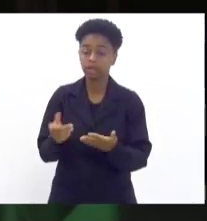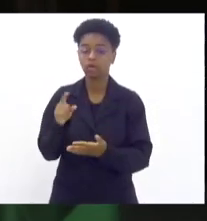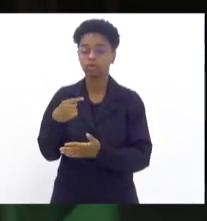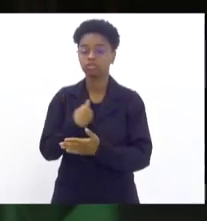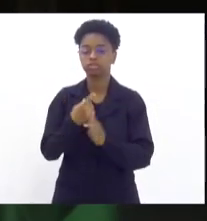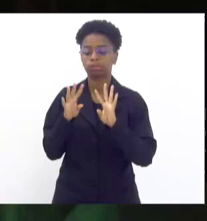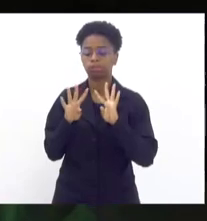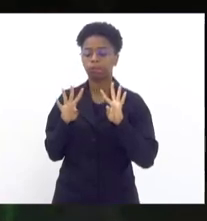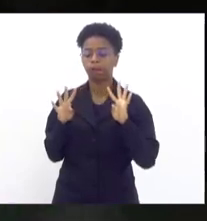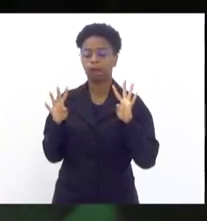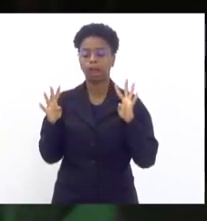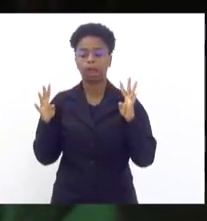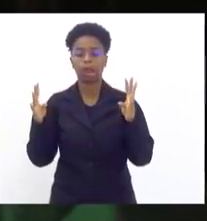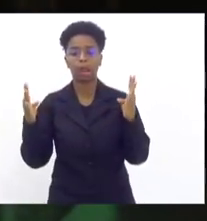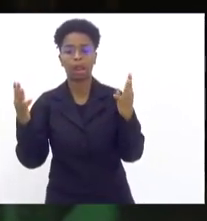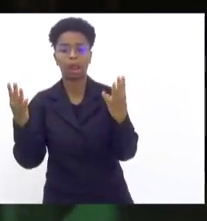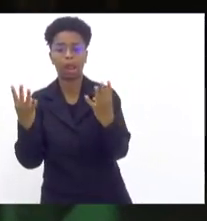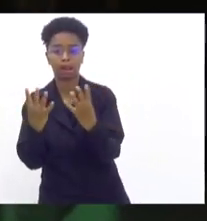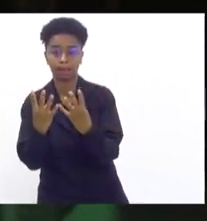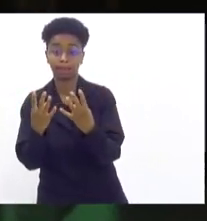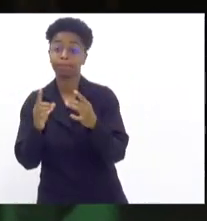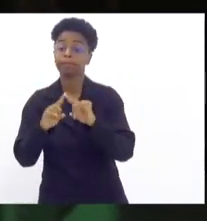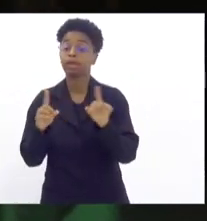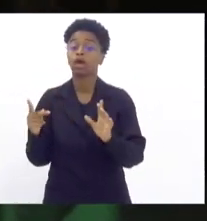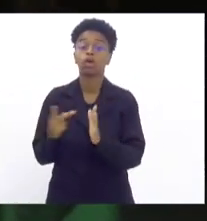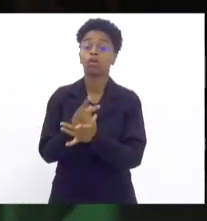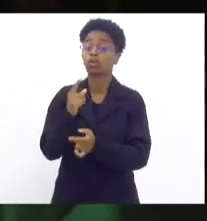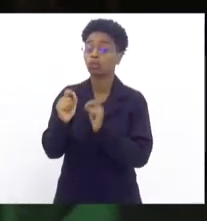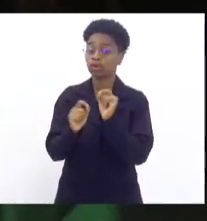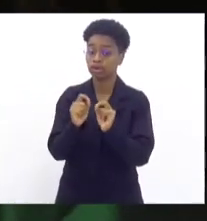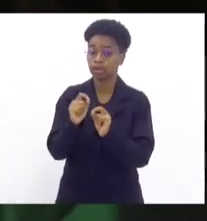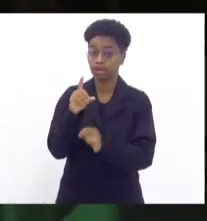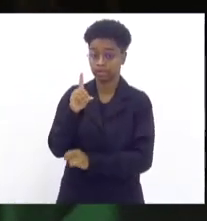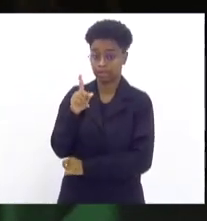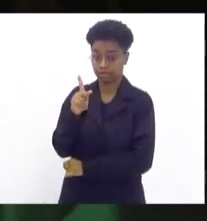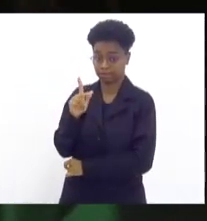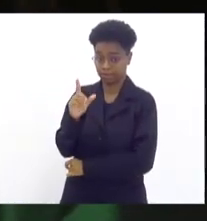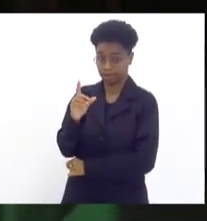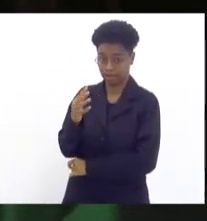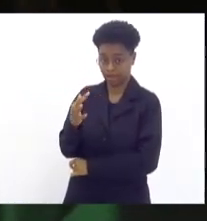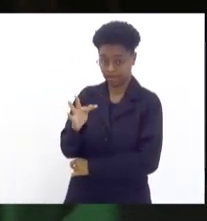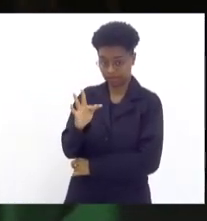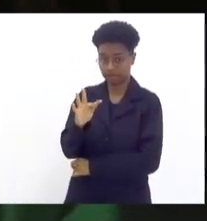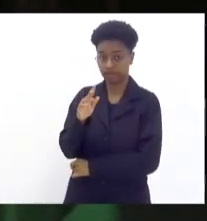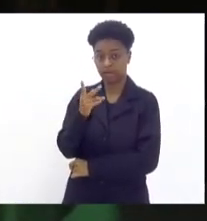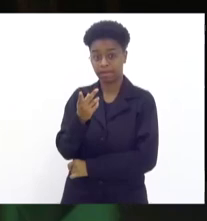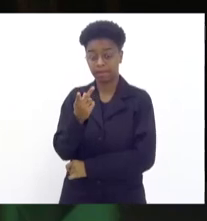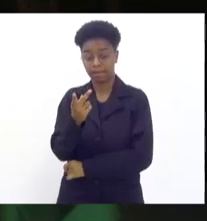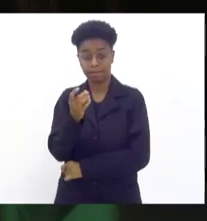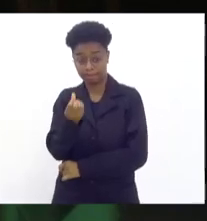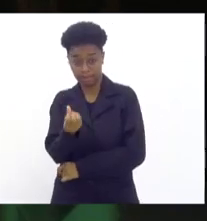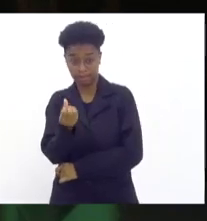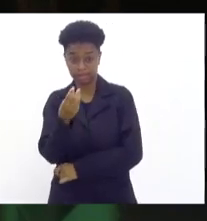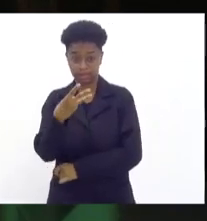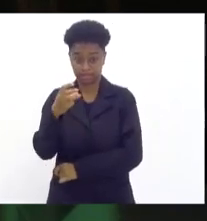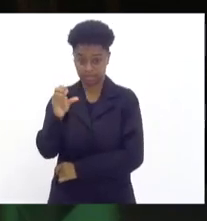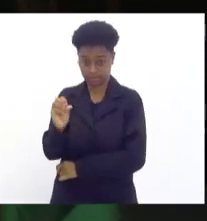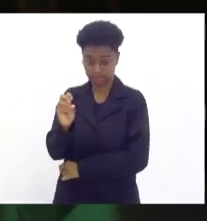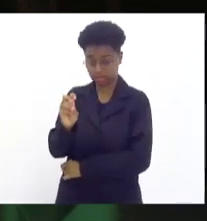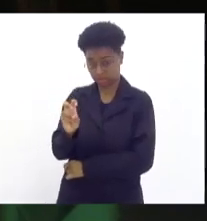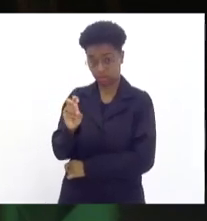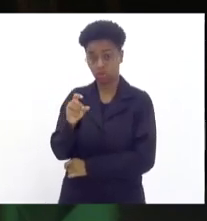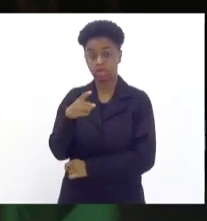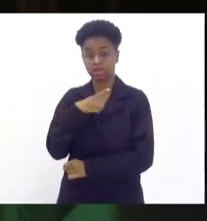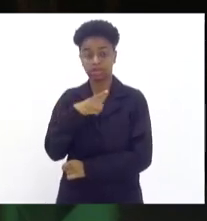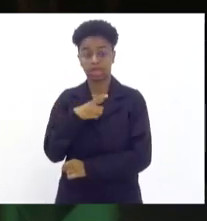cercados por ali. E o que acontece? Depois dessa DPF 635, pedida por esse Partido Socialista que de social não